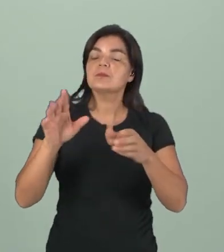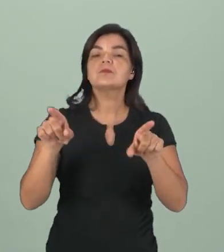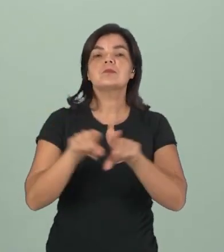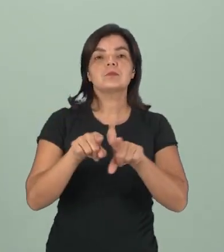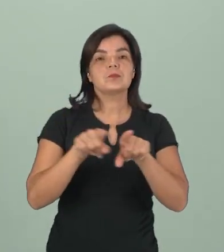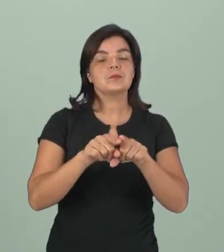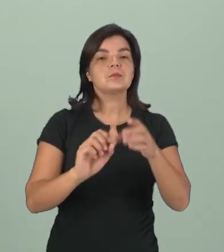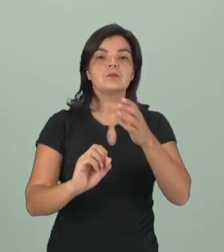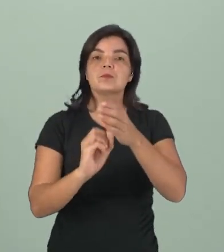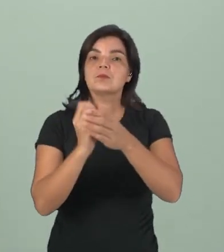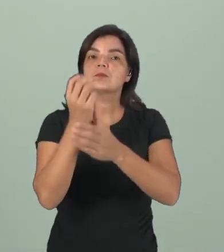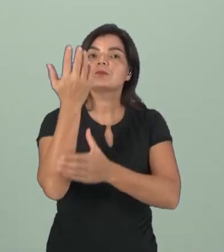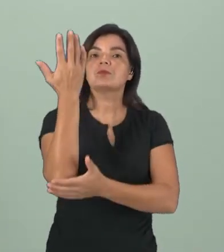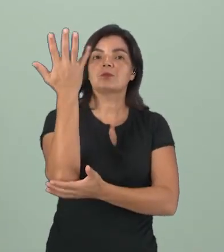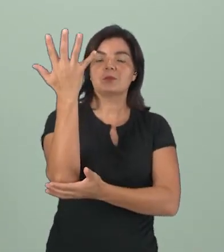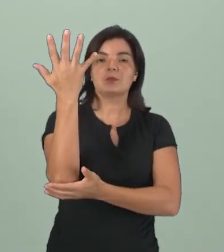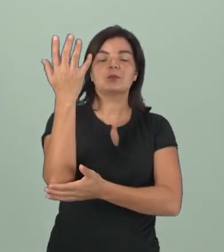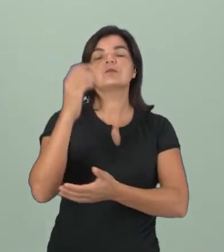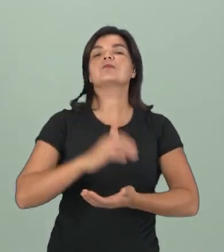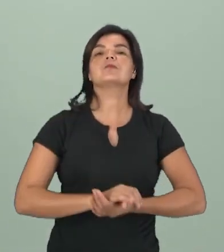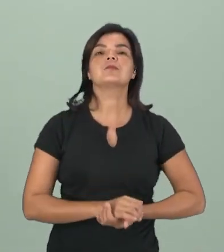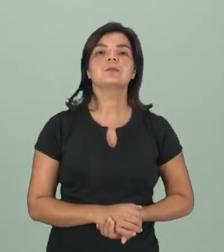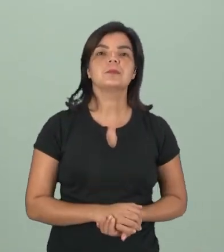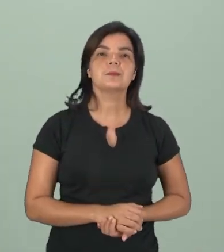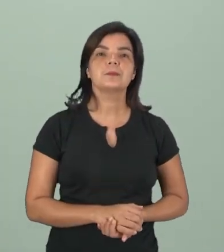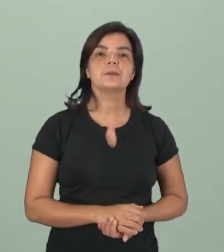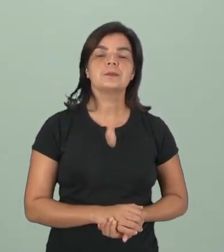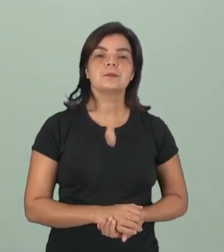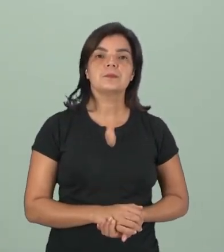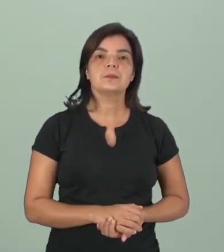cada semente dessa, vai nascer uma nova árvore.